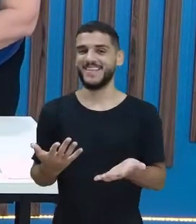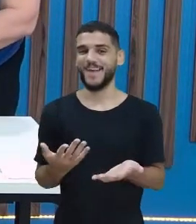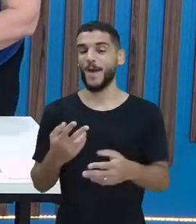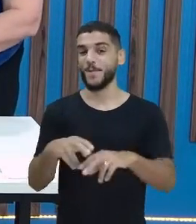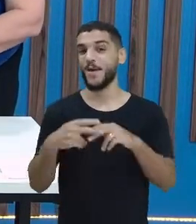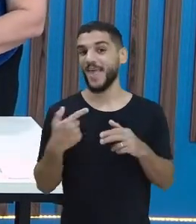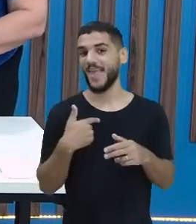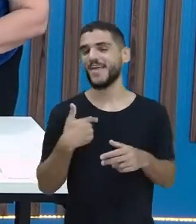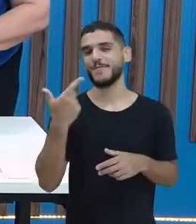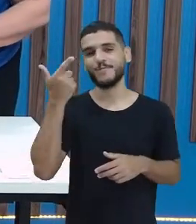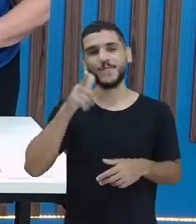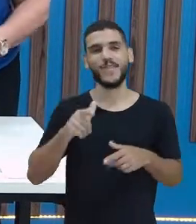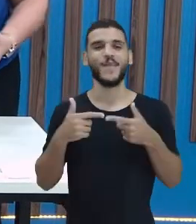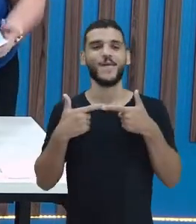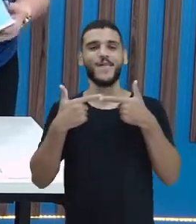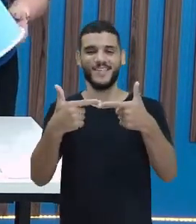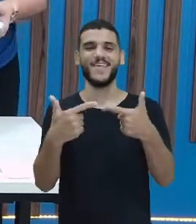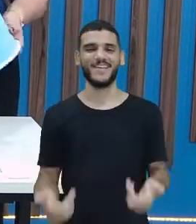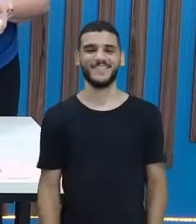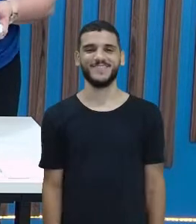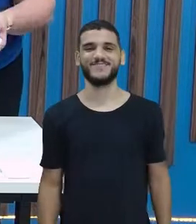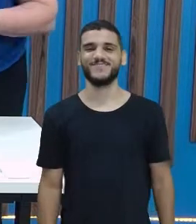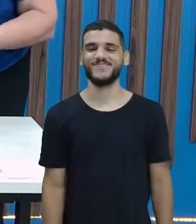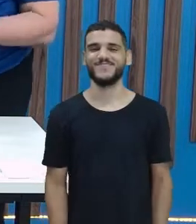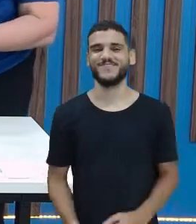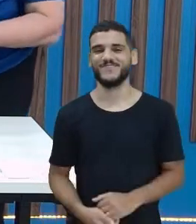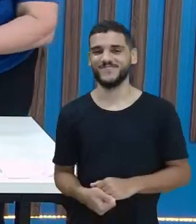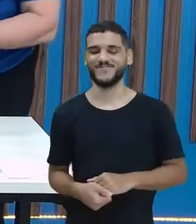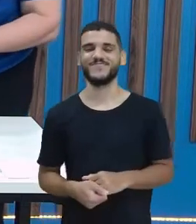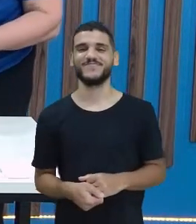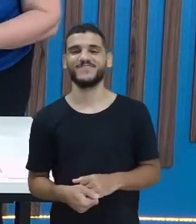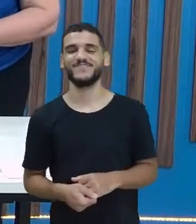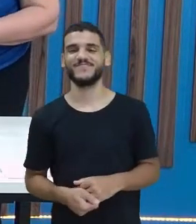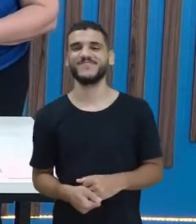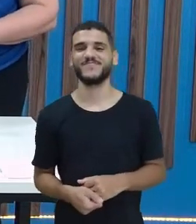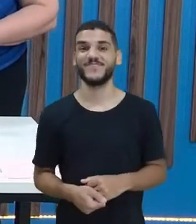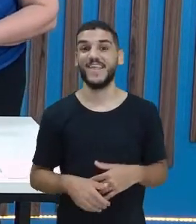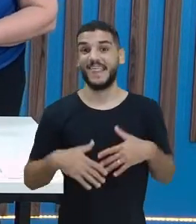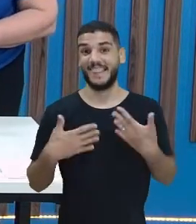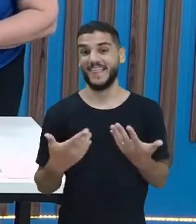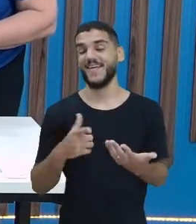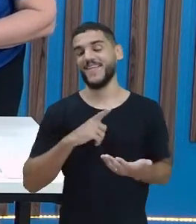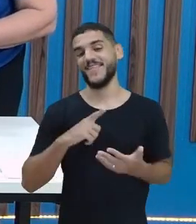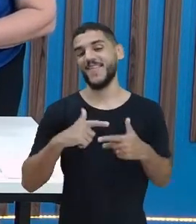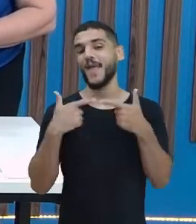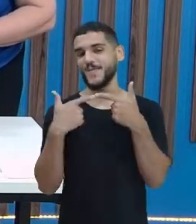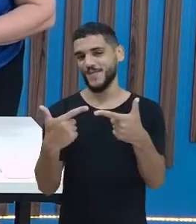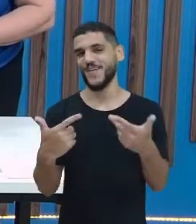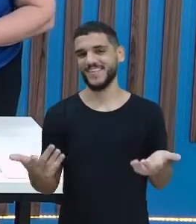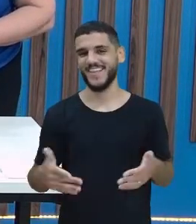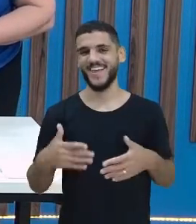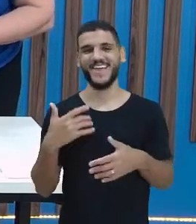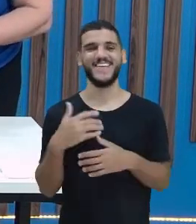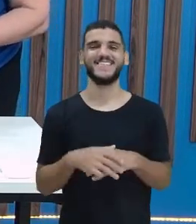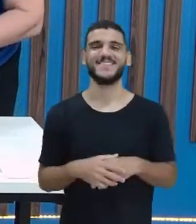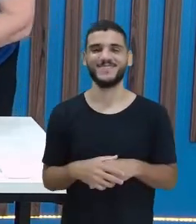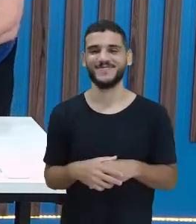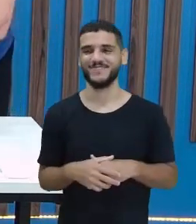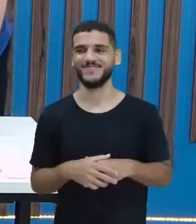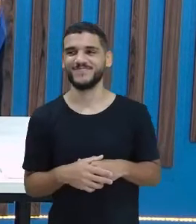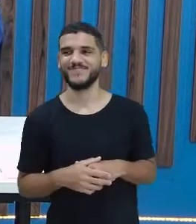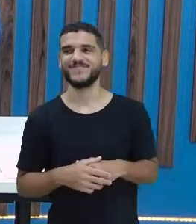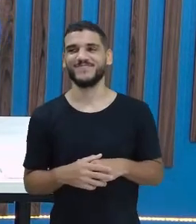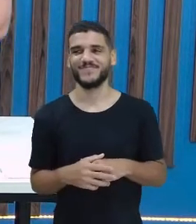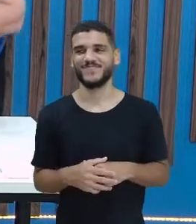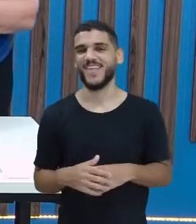eu tenho sorte. Ah, tá certo. Eu Vou acreditar que é isso, né? Eu tenho sorte. No jogo eu tenho sorte. Quando é